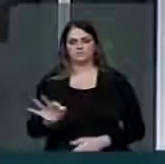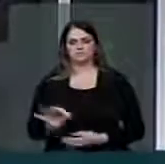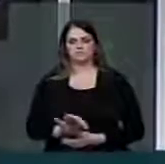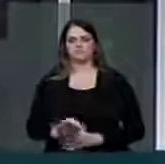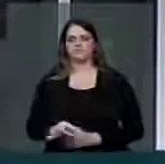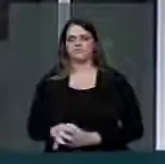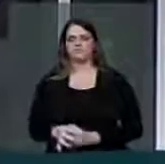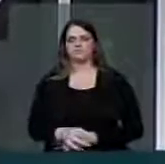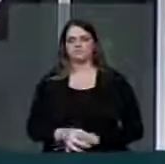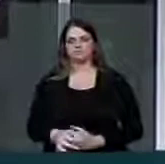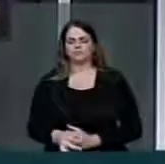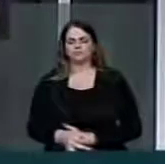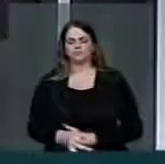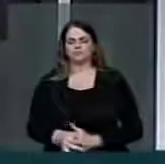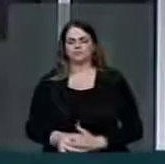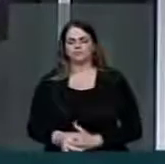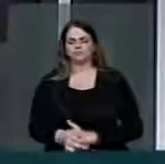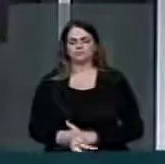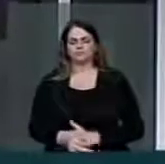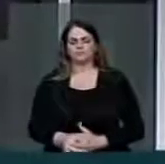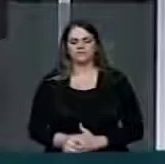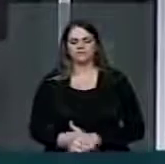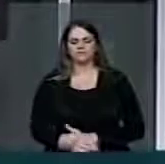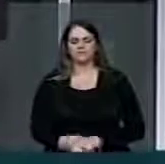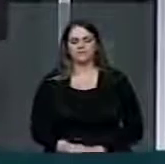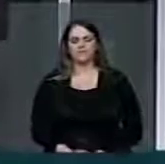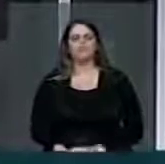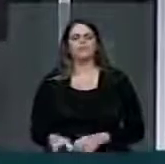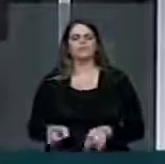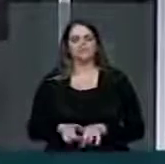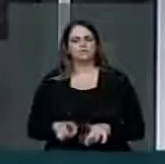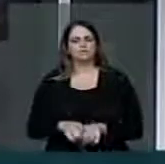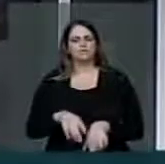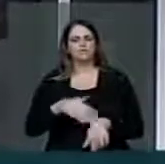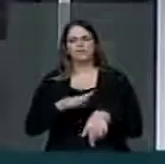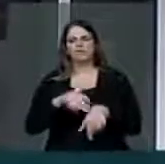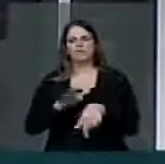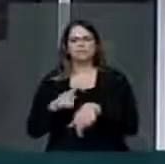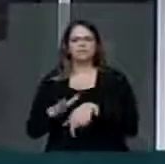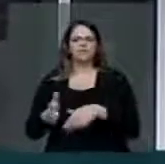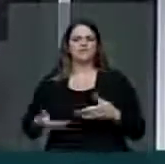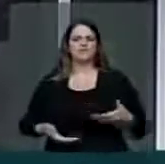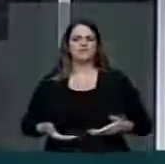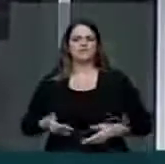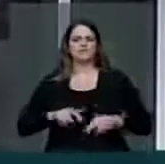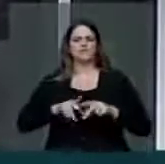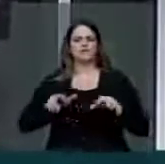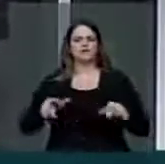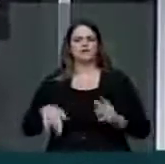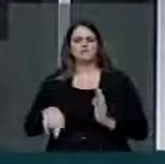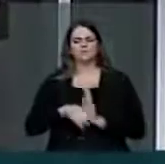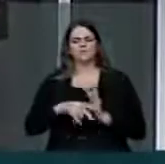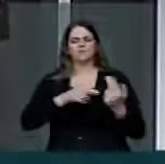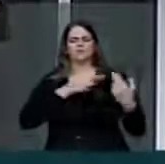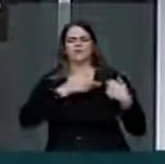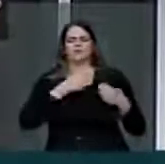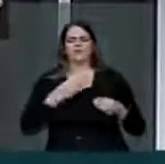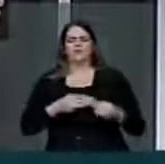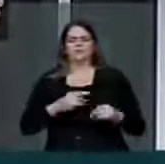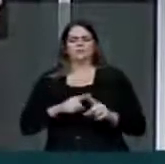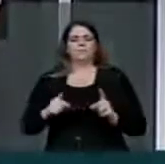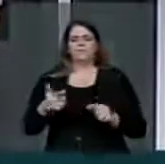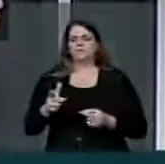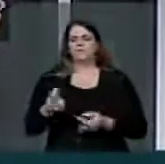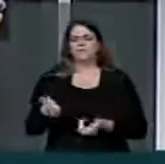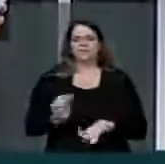disso tudo, acrescente municipalização dos serviços sem a devida contrapartida do recurso